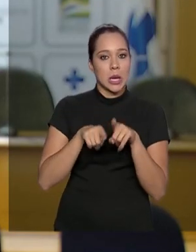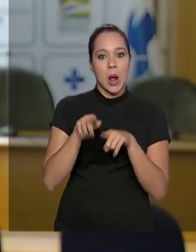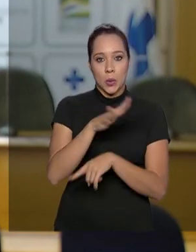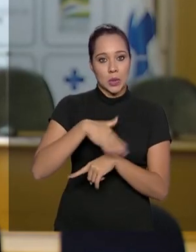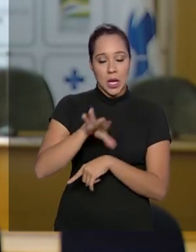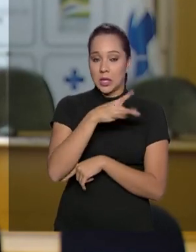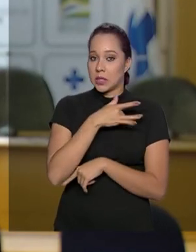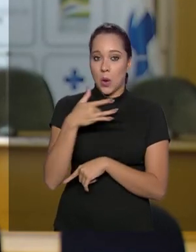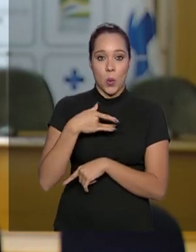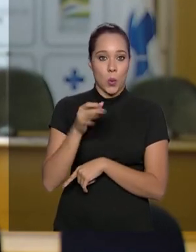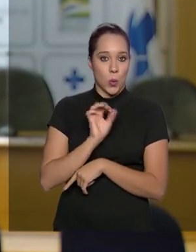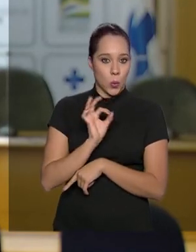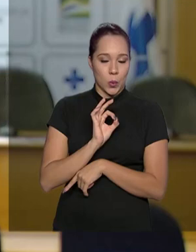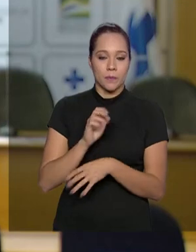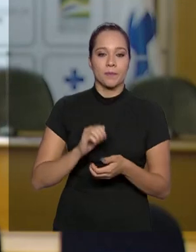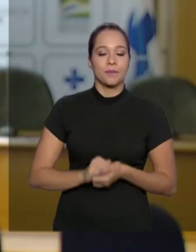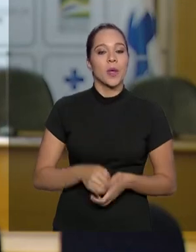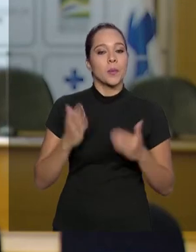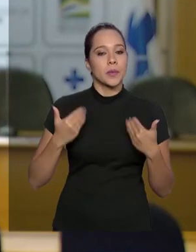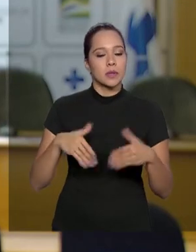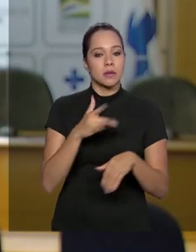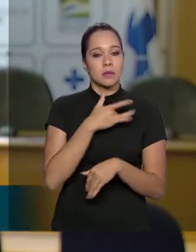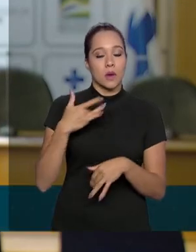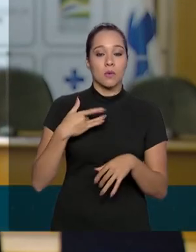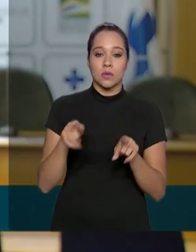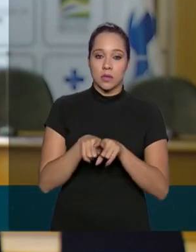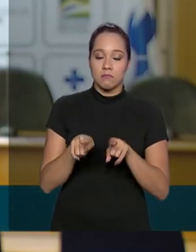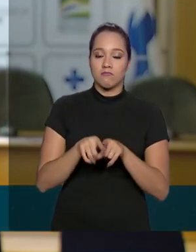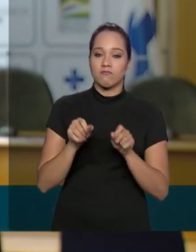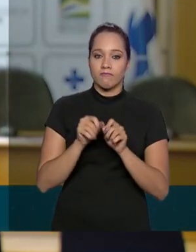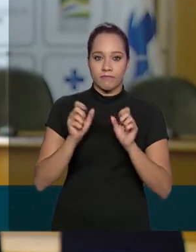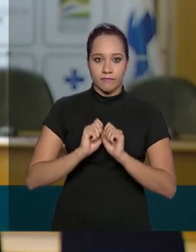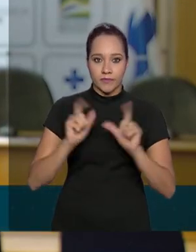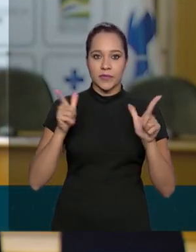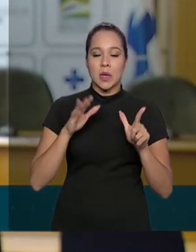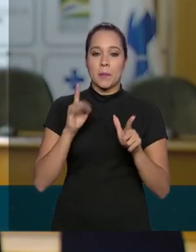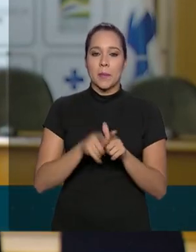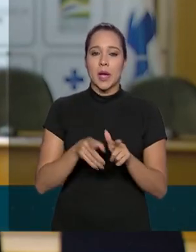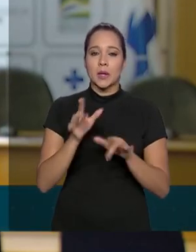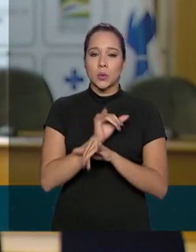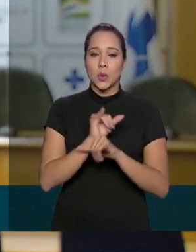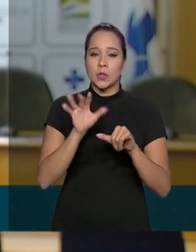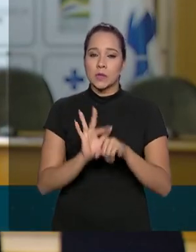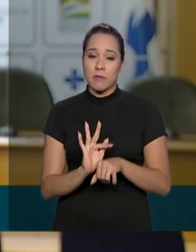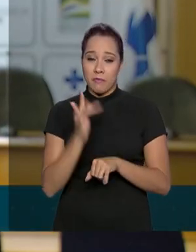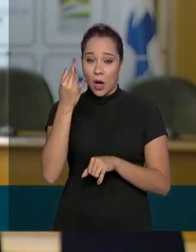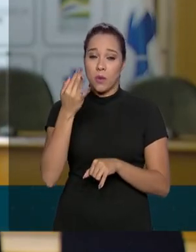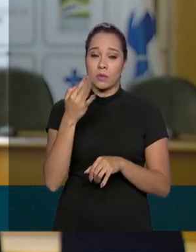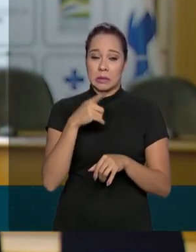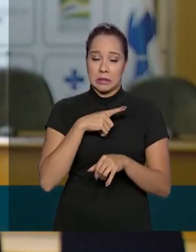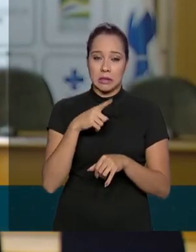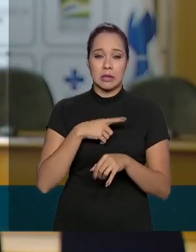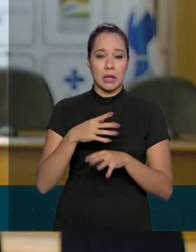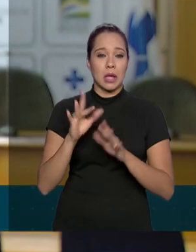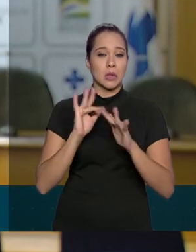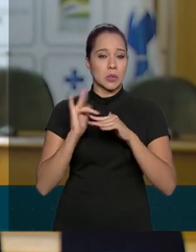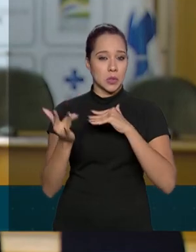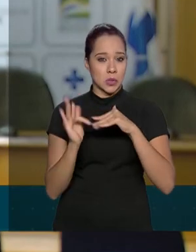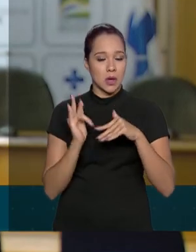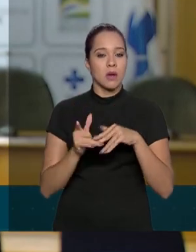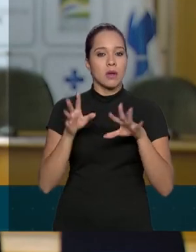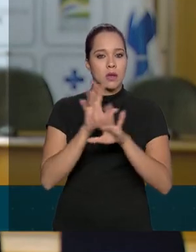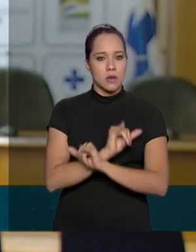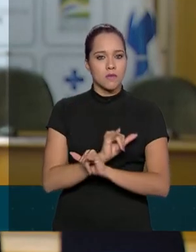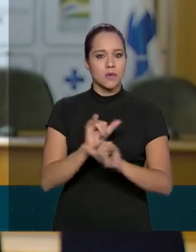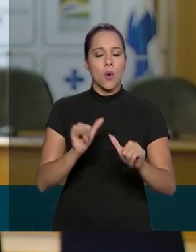na rede de saúde. O Ministério da Saúde também fez um alerta para as fake news que estão circulando nas redes sociais e divulgou canais